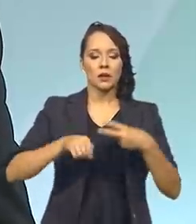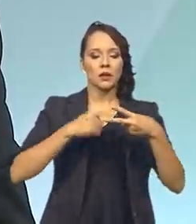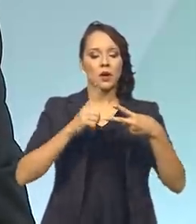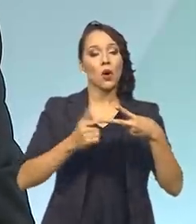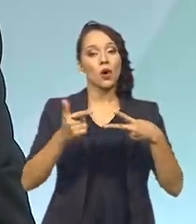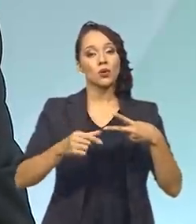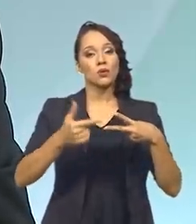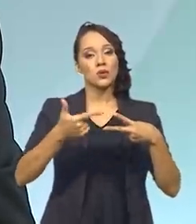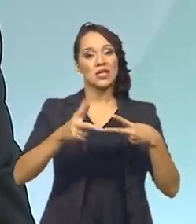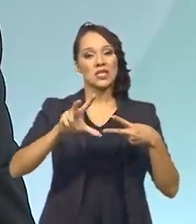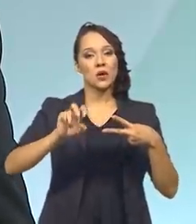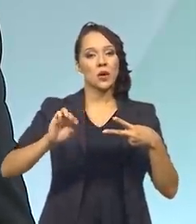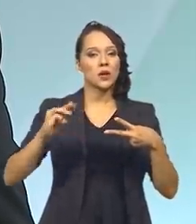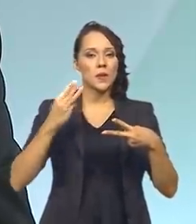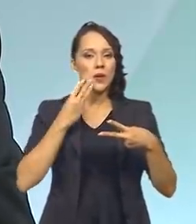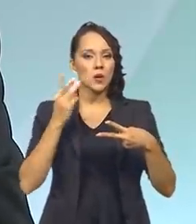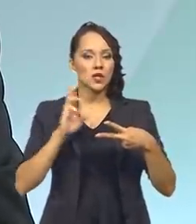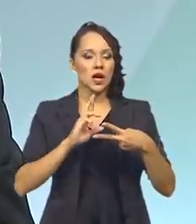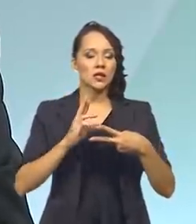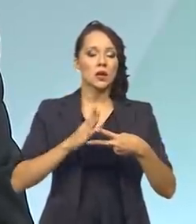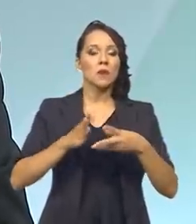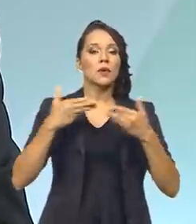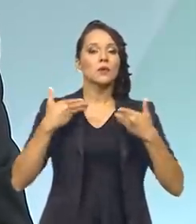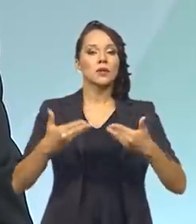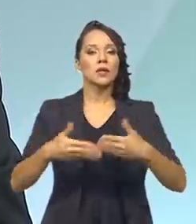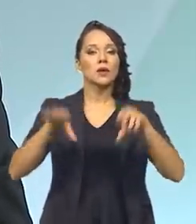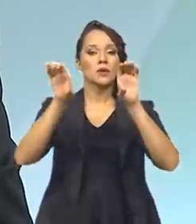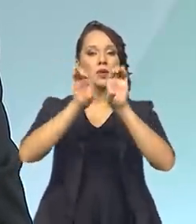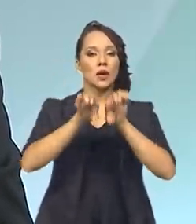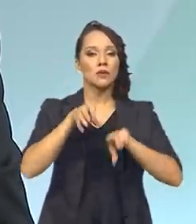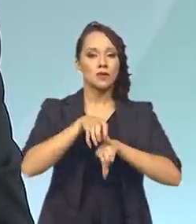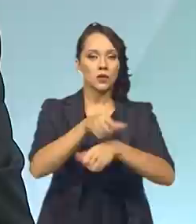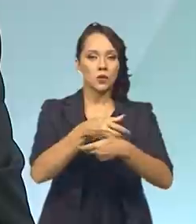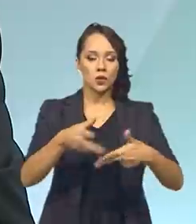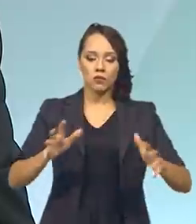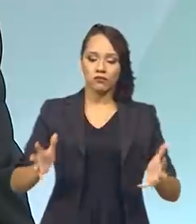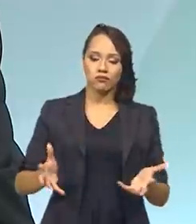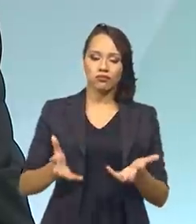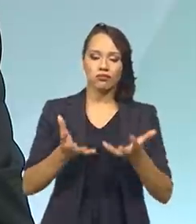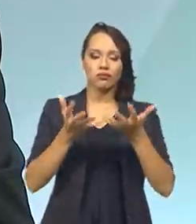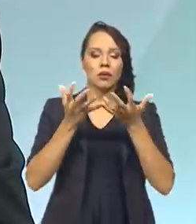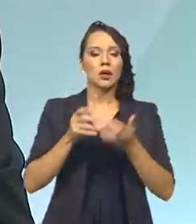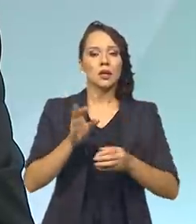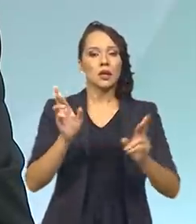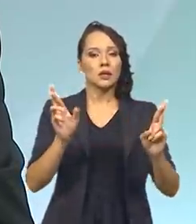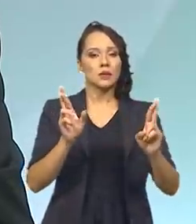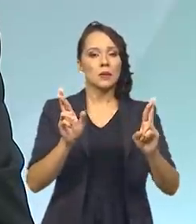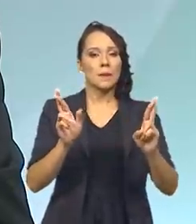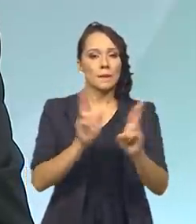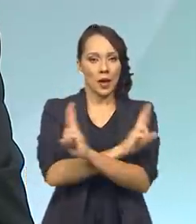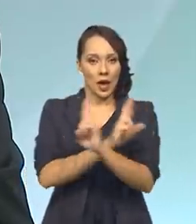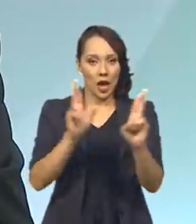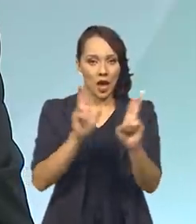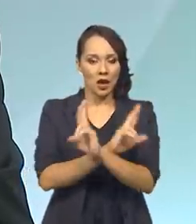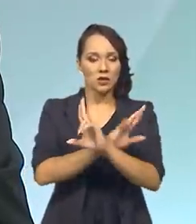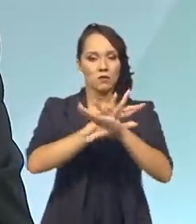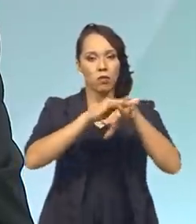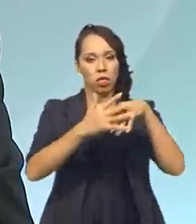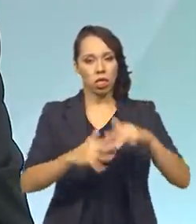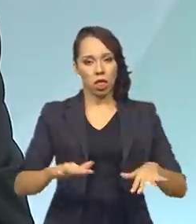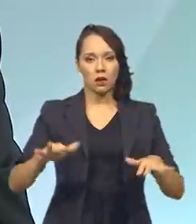milhões de reais para o Ministério da Infraestrutura, para a recuperação das BRs que, porventura, tivessem sido